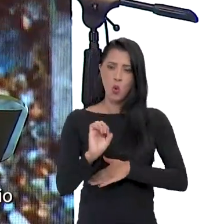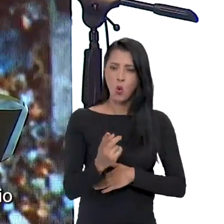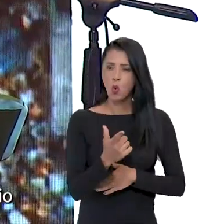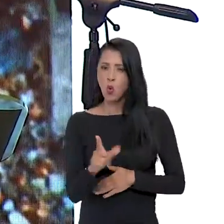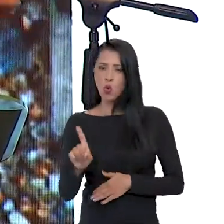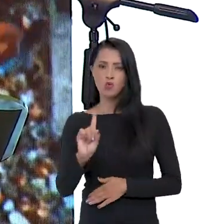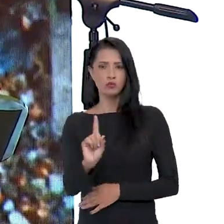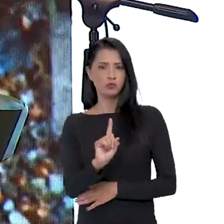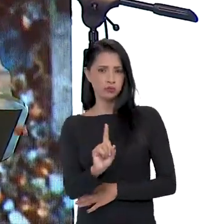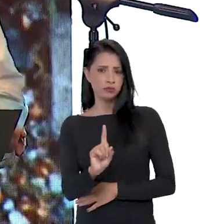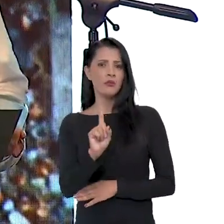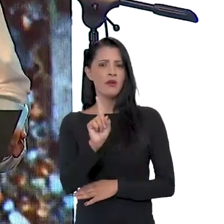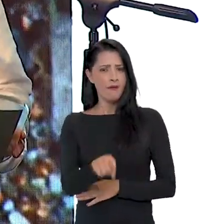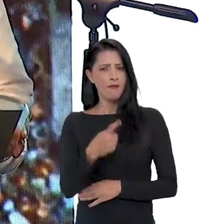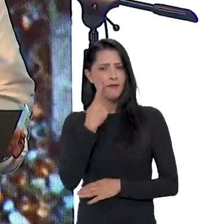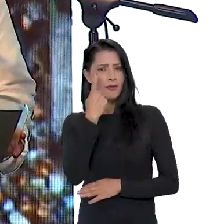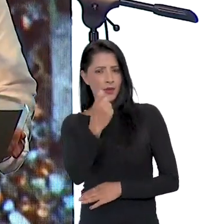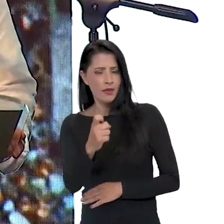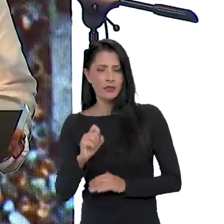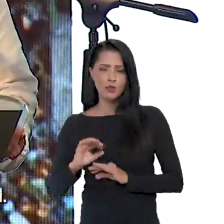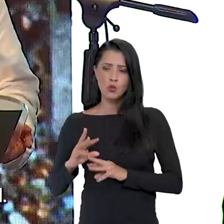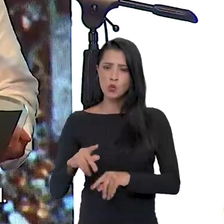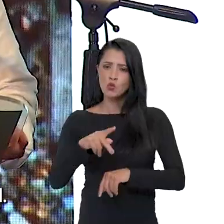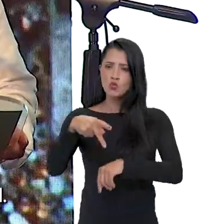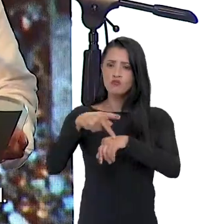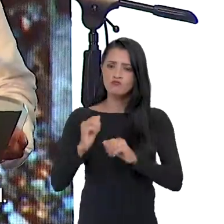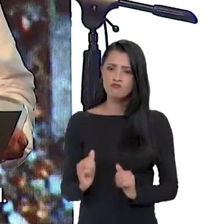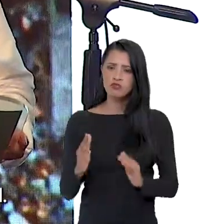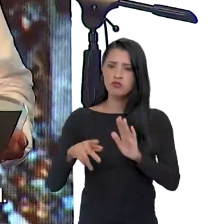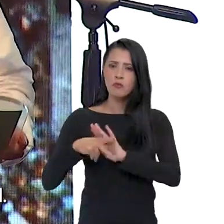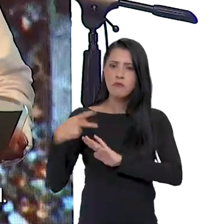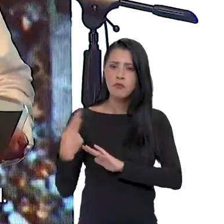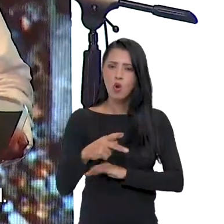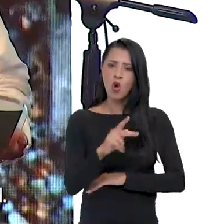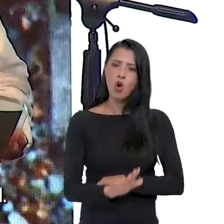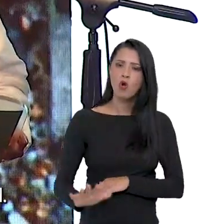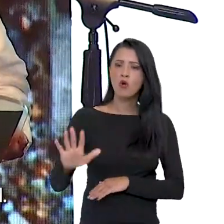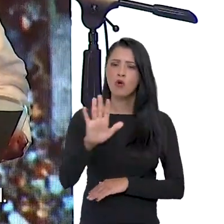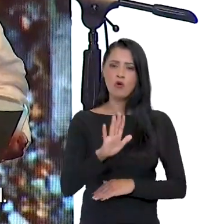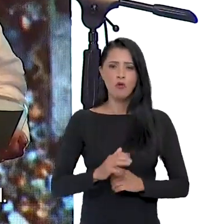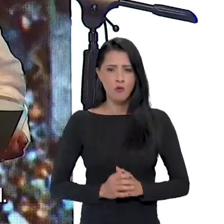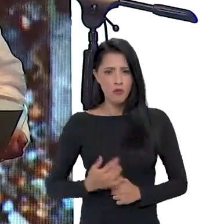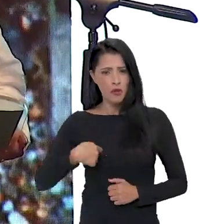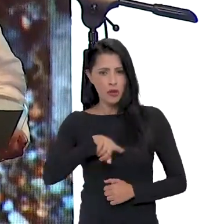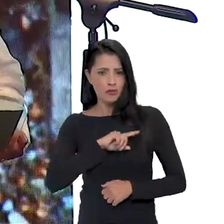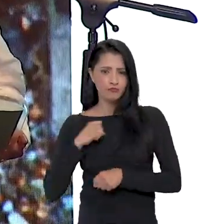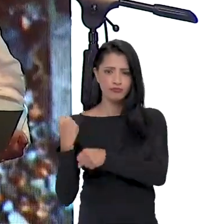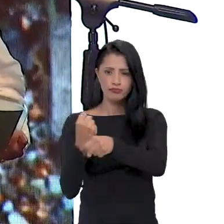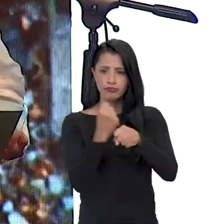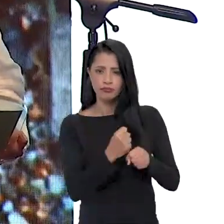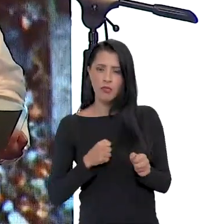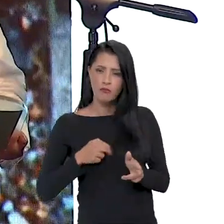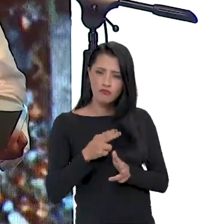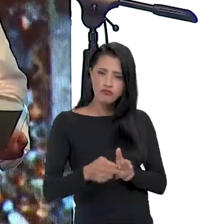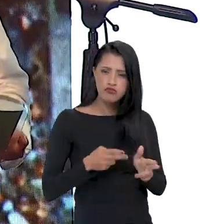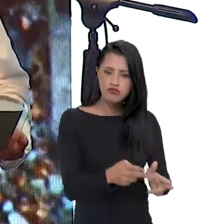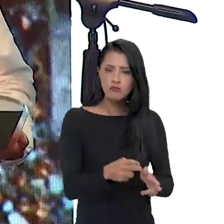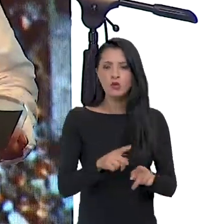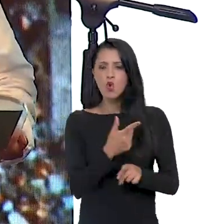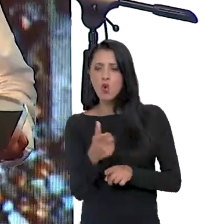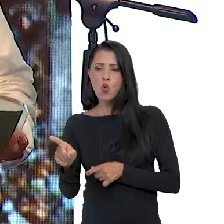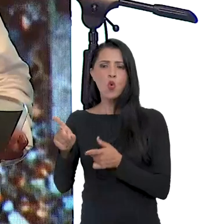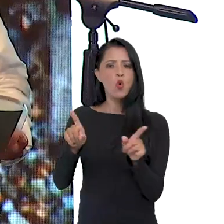empresário ou de outro empresário. É de interesse da soberania nacional a gente fazer essa